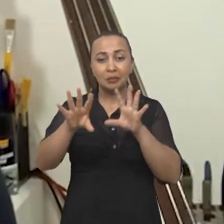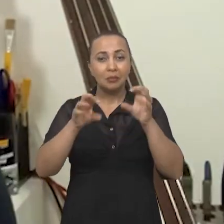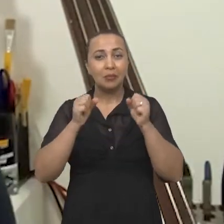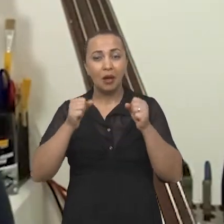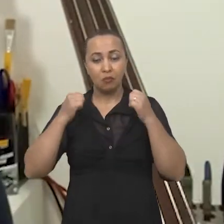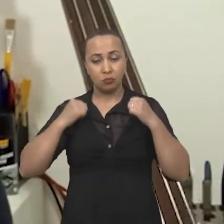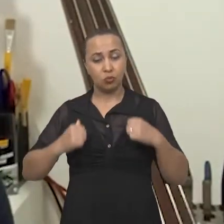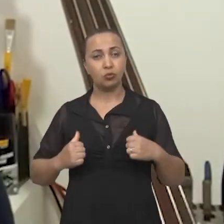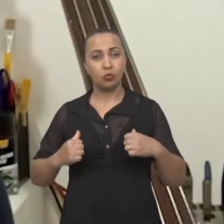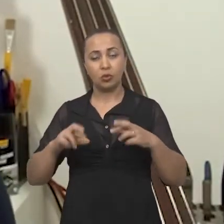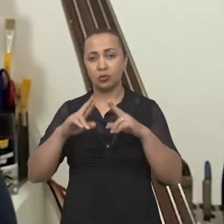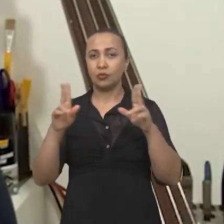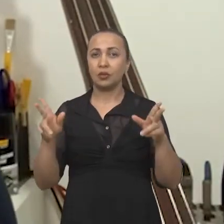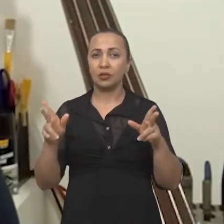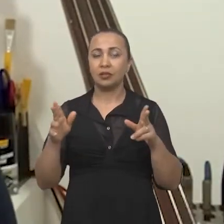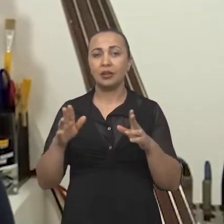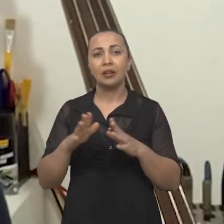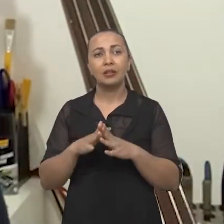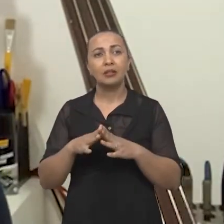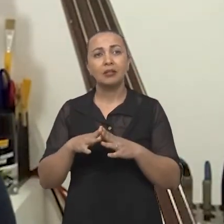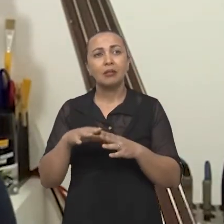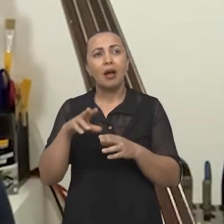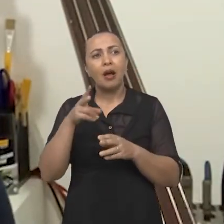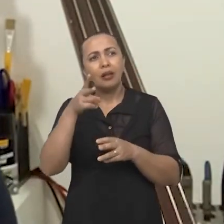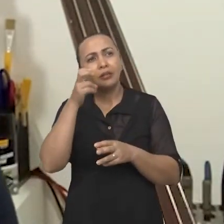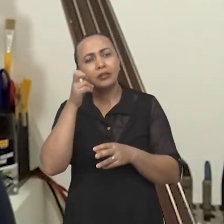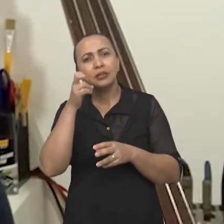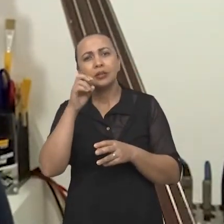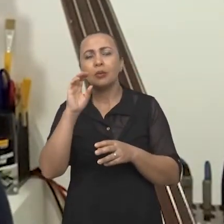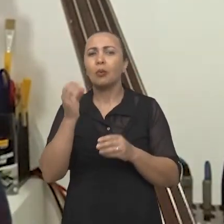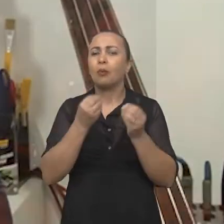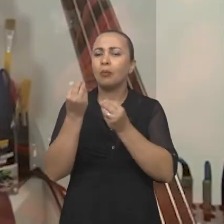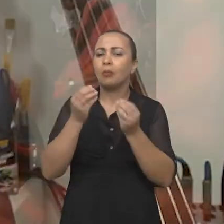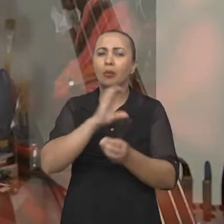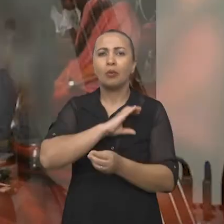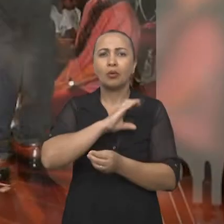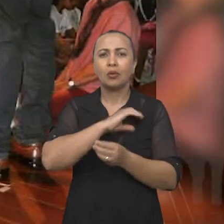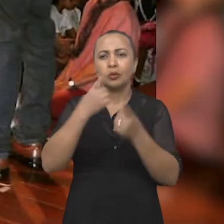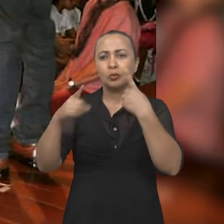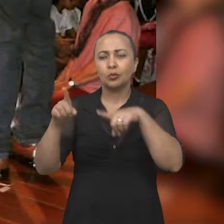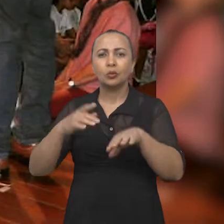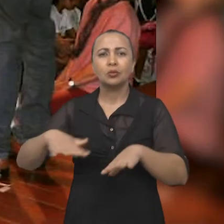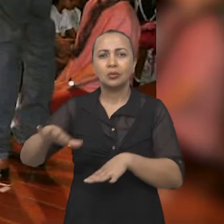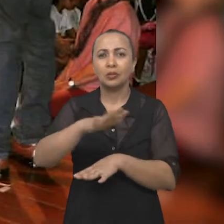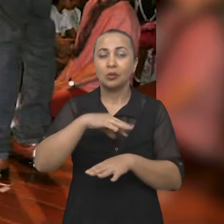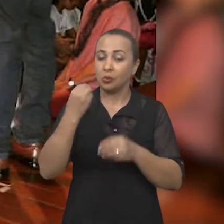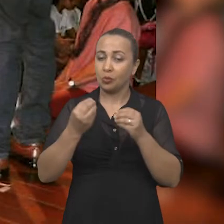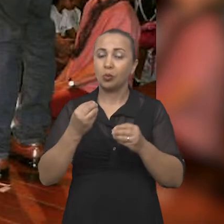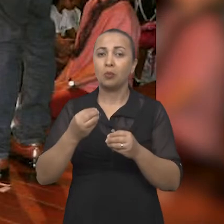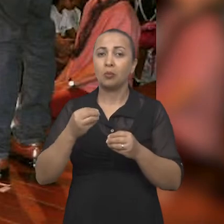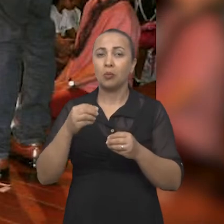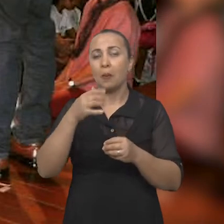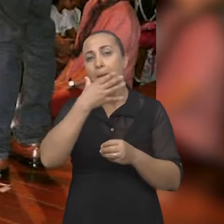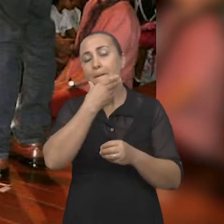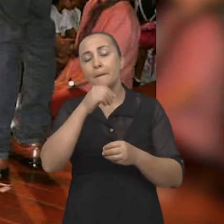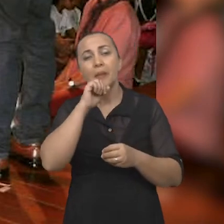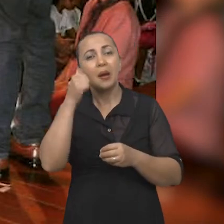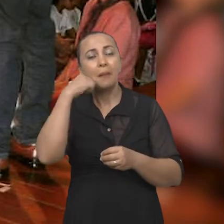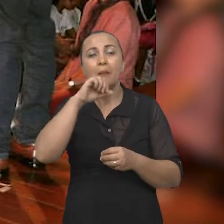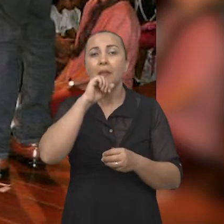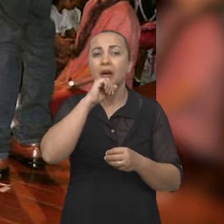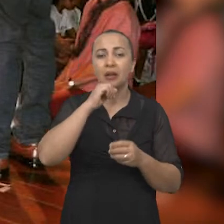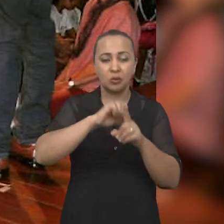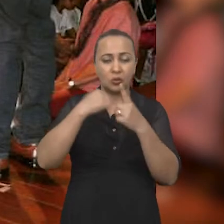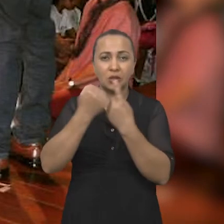postura diferente. Então, é impressionante como colegas de outras áreas, como os alunos, como os pais, como a sociedade como um todo,